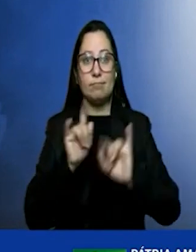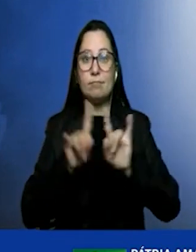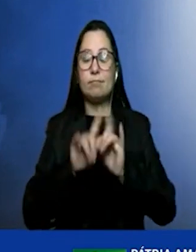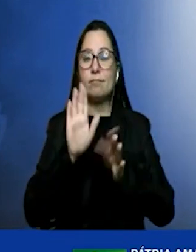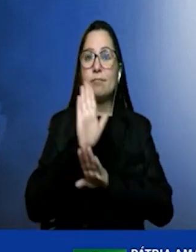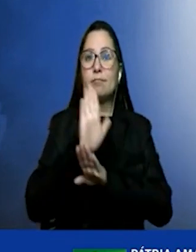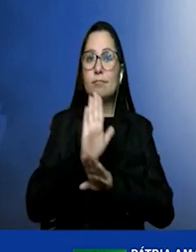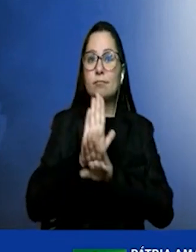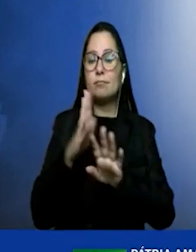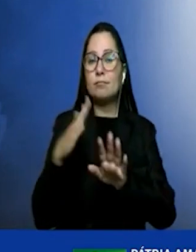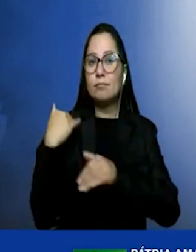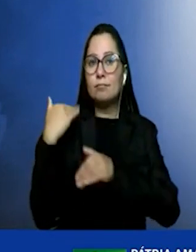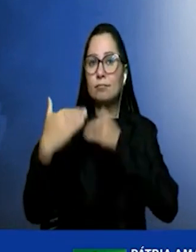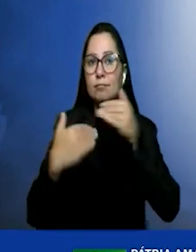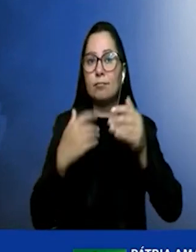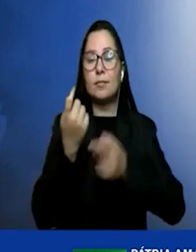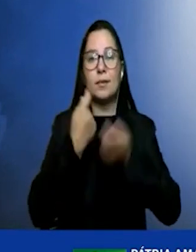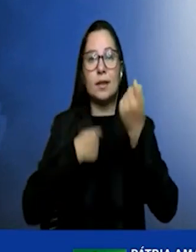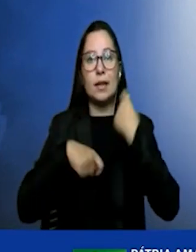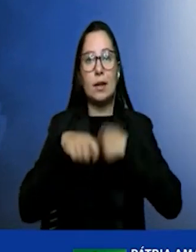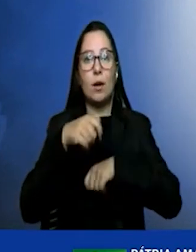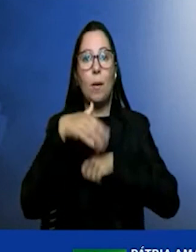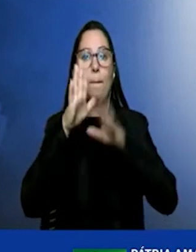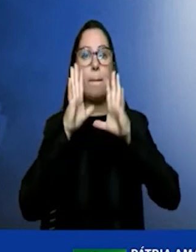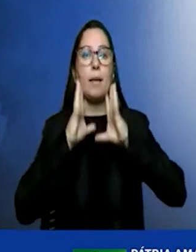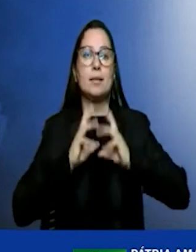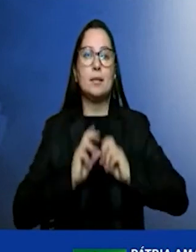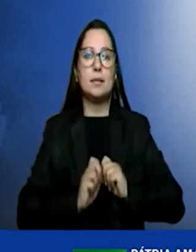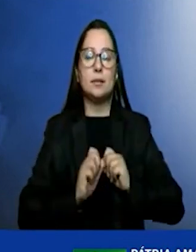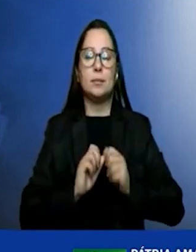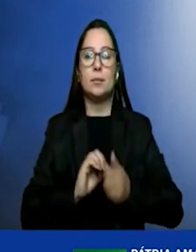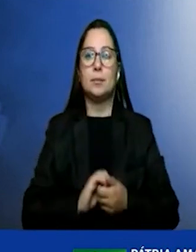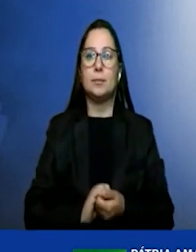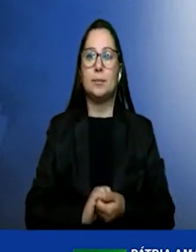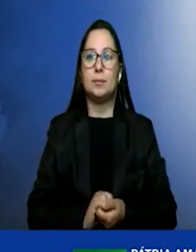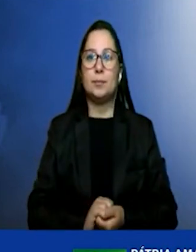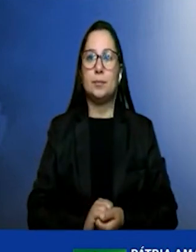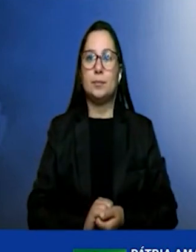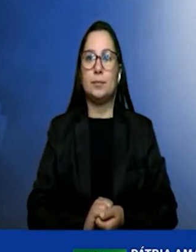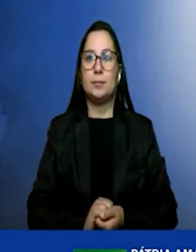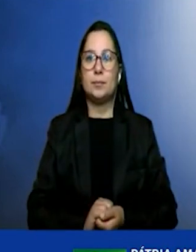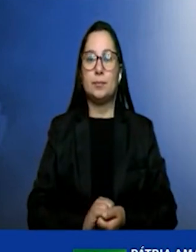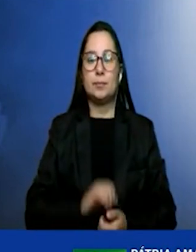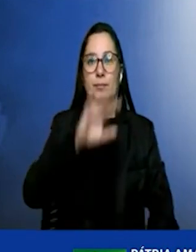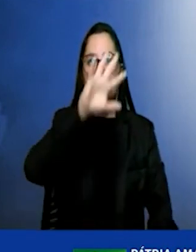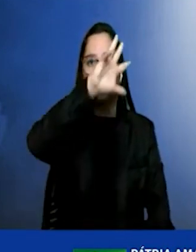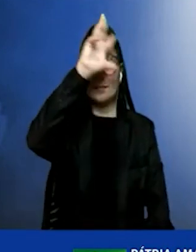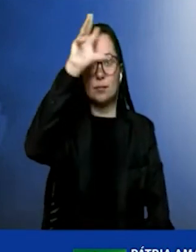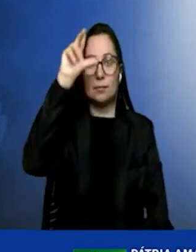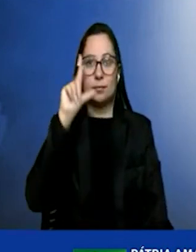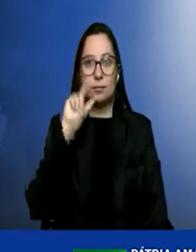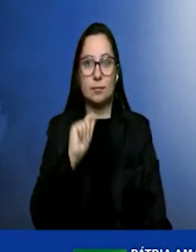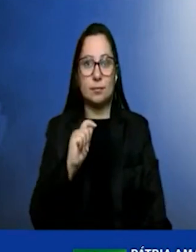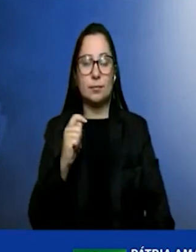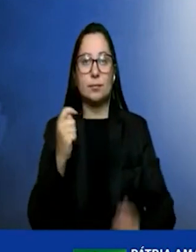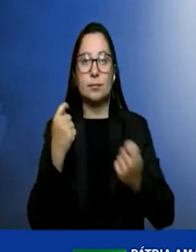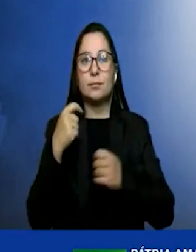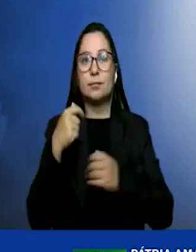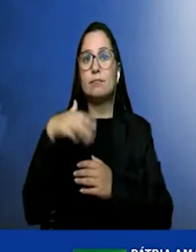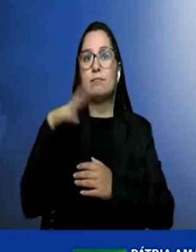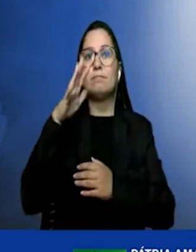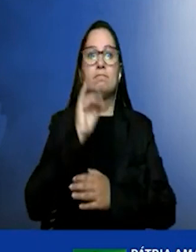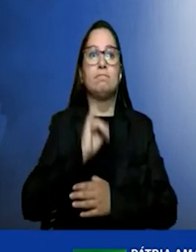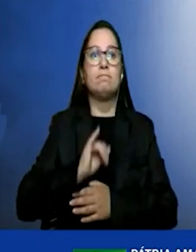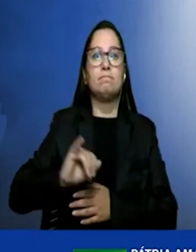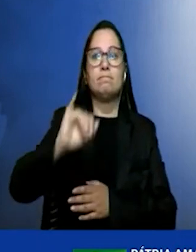promoção de uma economia mais limpa. A Amazônia deve se tornar ainda mais relevante no